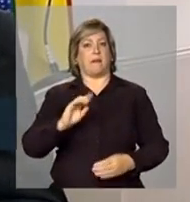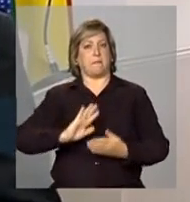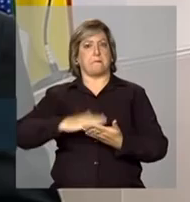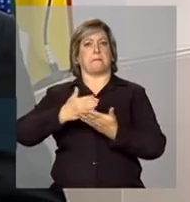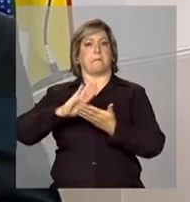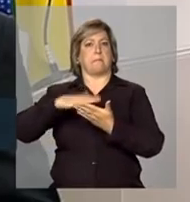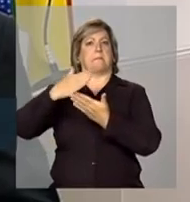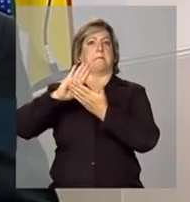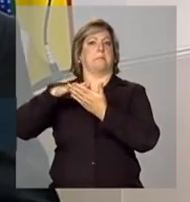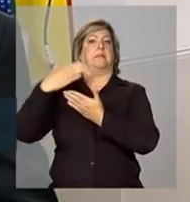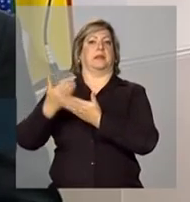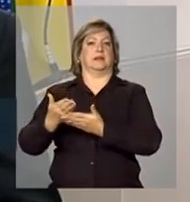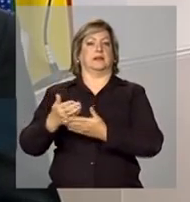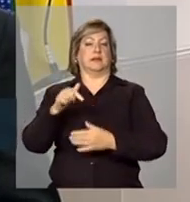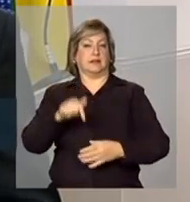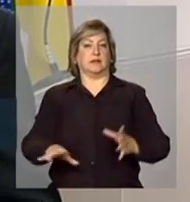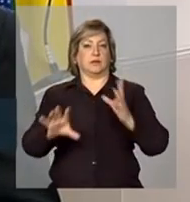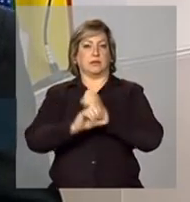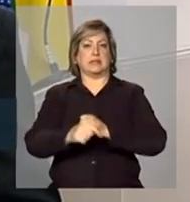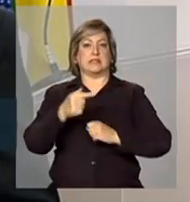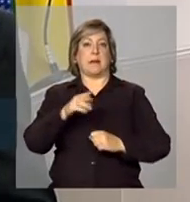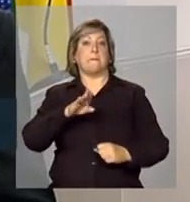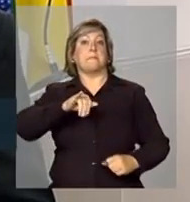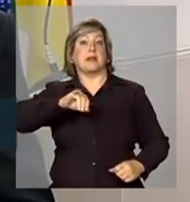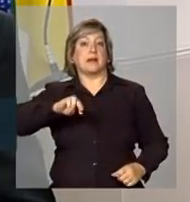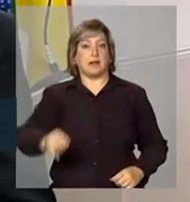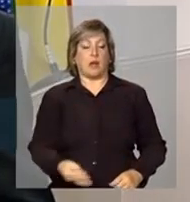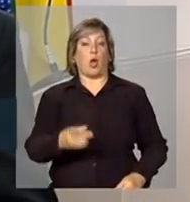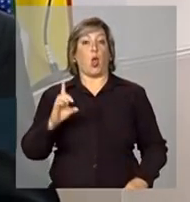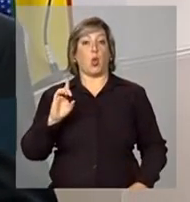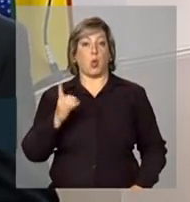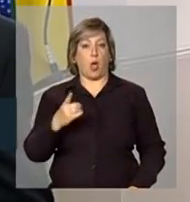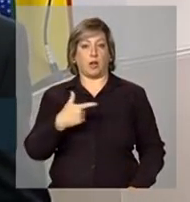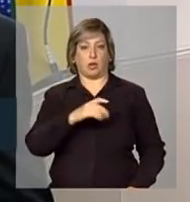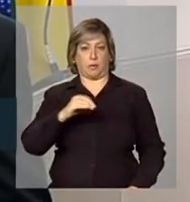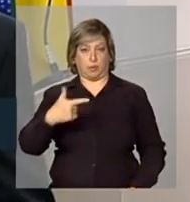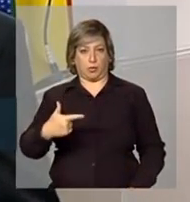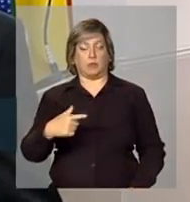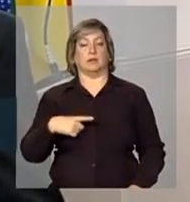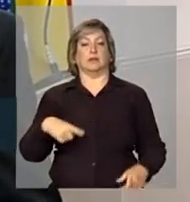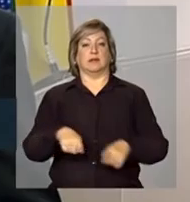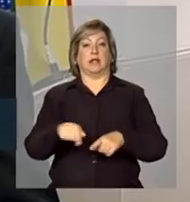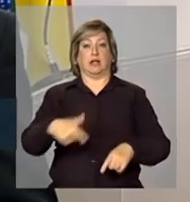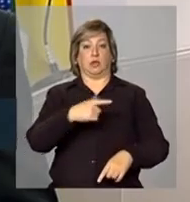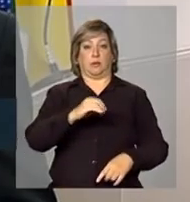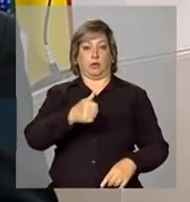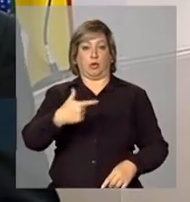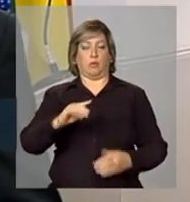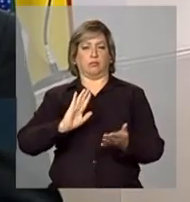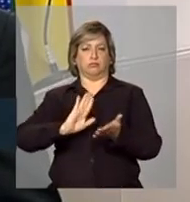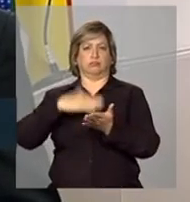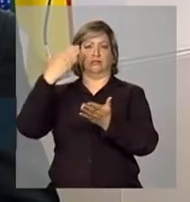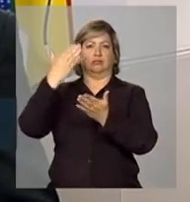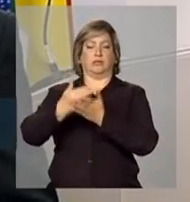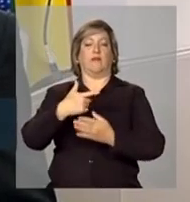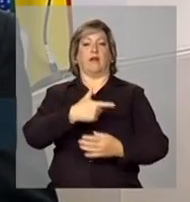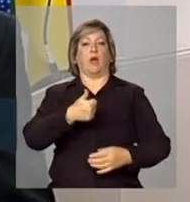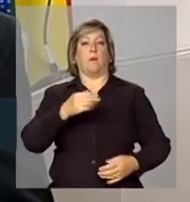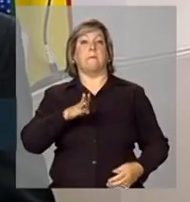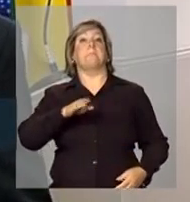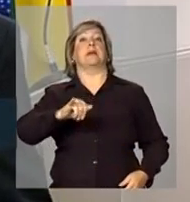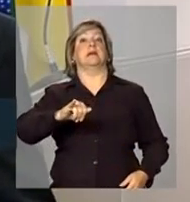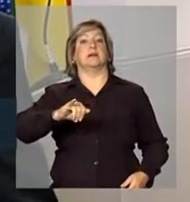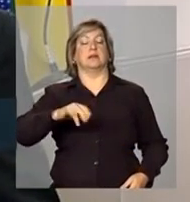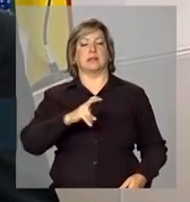Essas relações somaram 7 bilhões de dólares em 2002 e em 2012 esse valor saltou para 21 bilhões